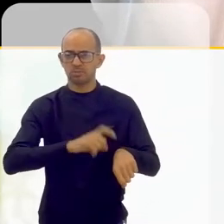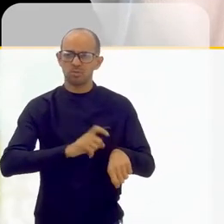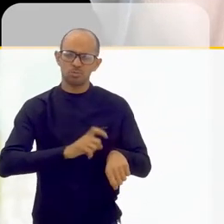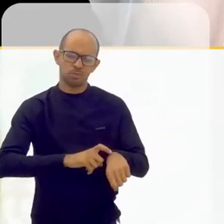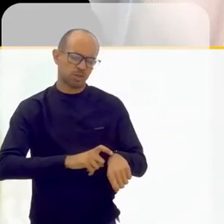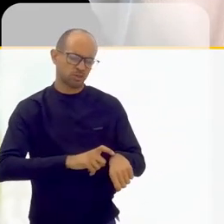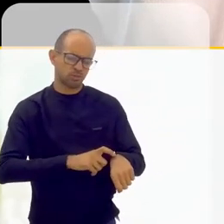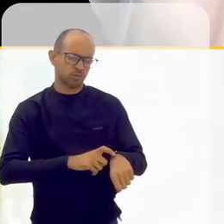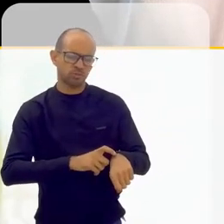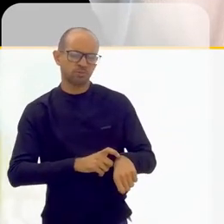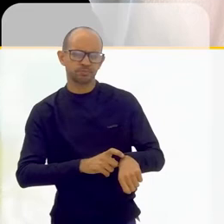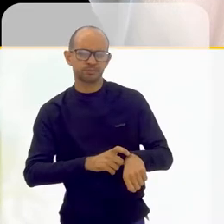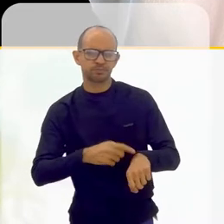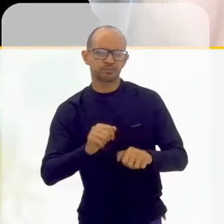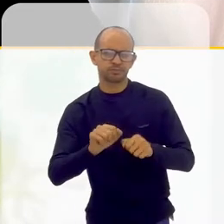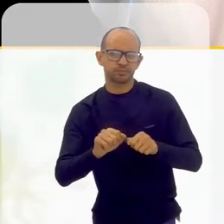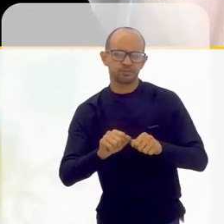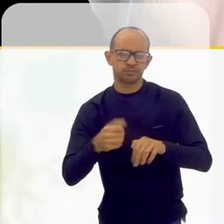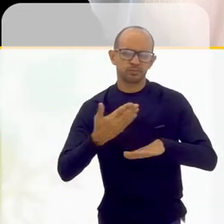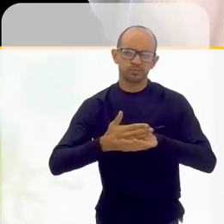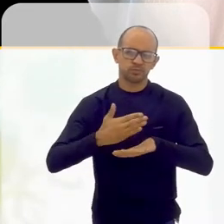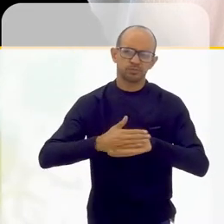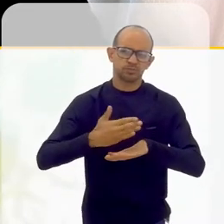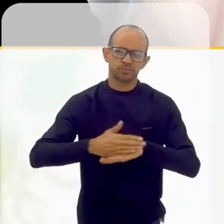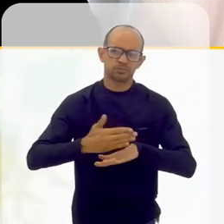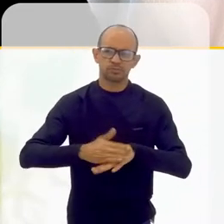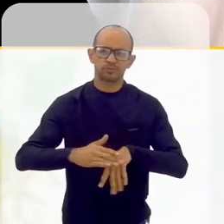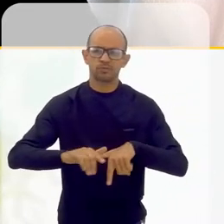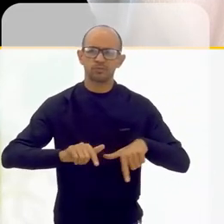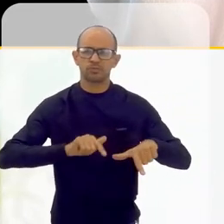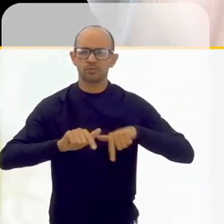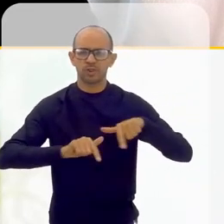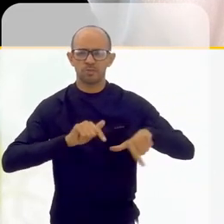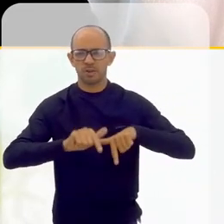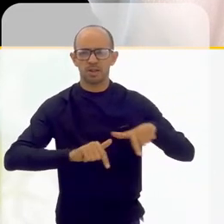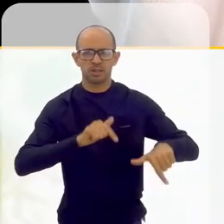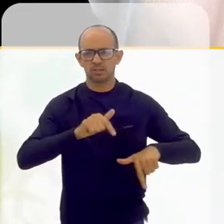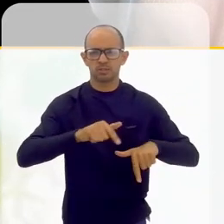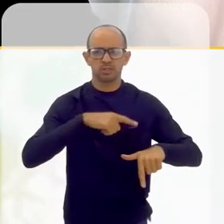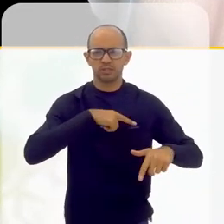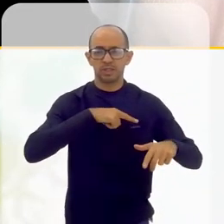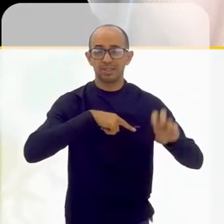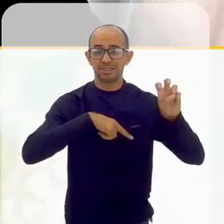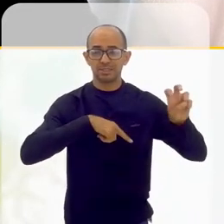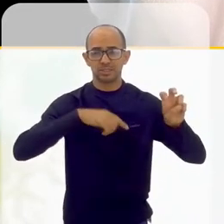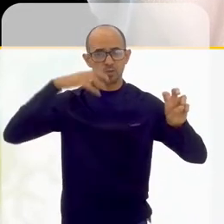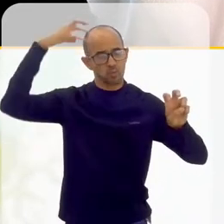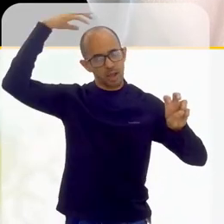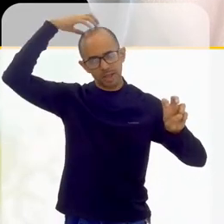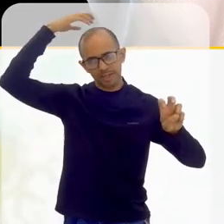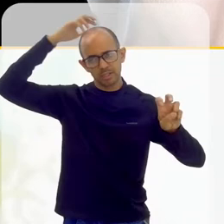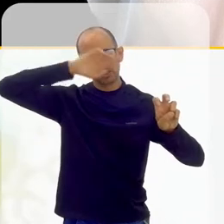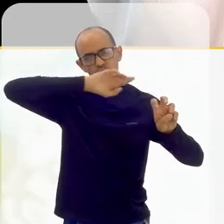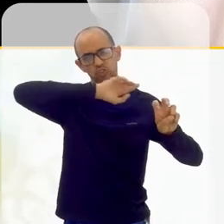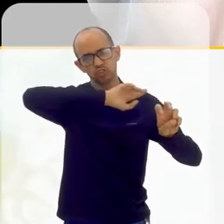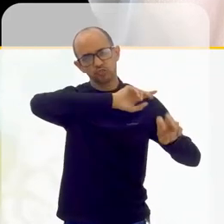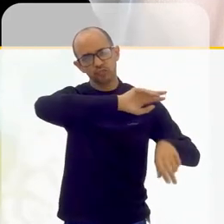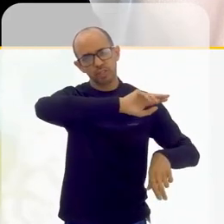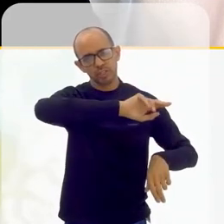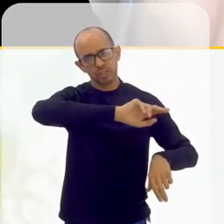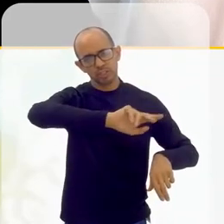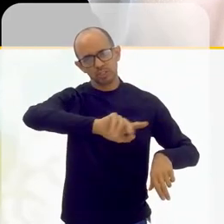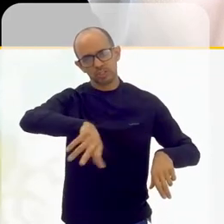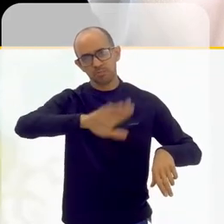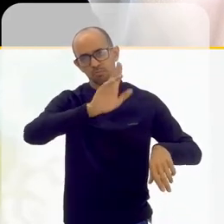na hora de fazer o exercício, a atividade, você vai ter cinco rainhas completamente